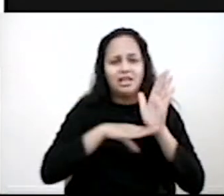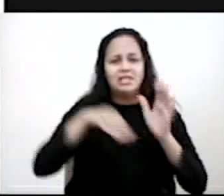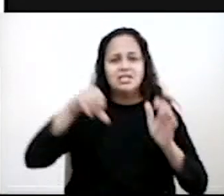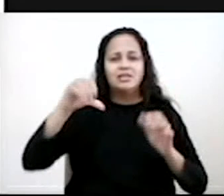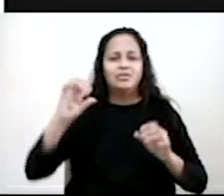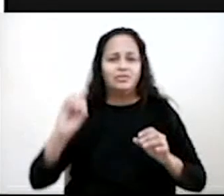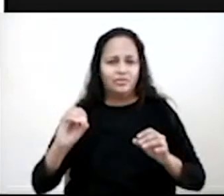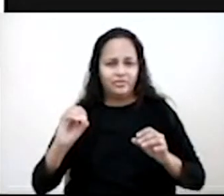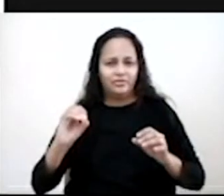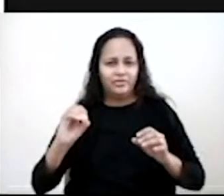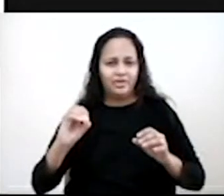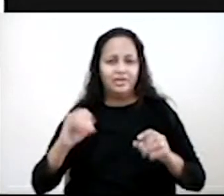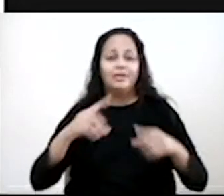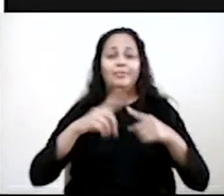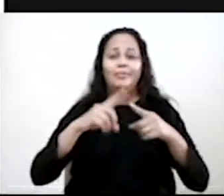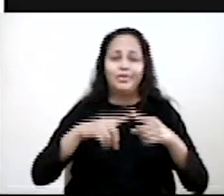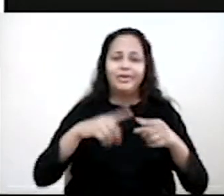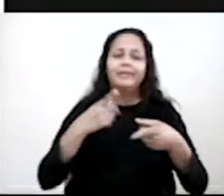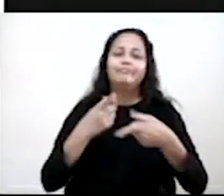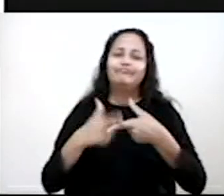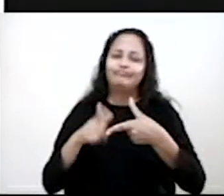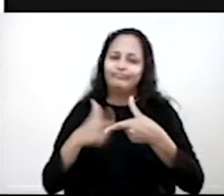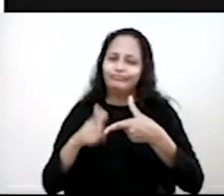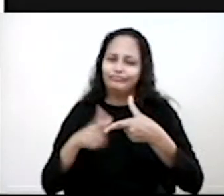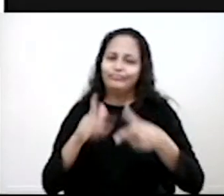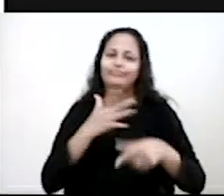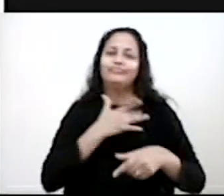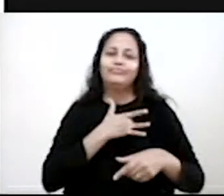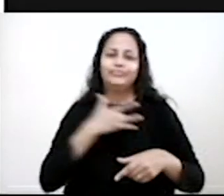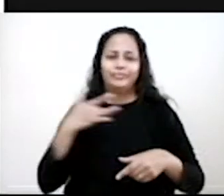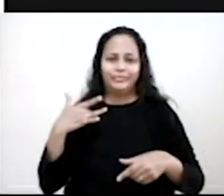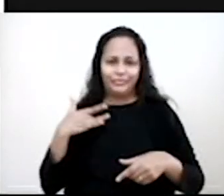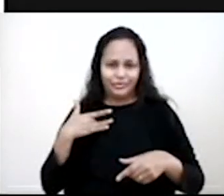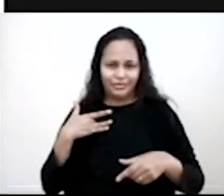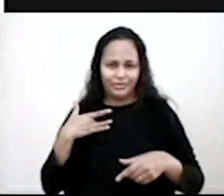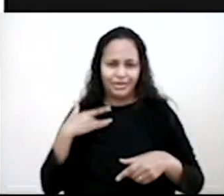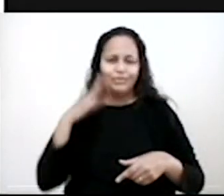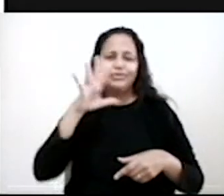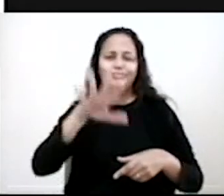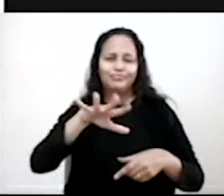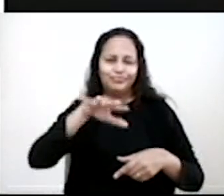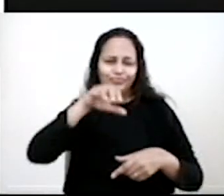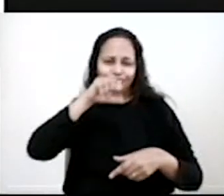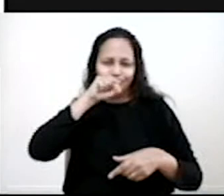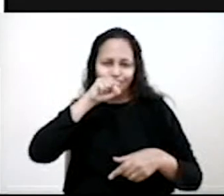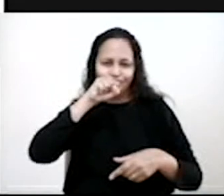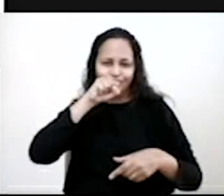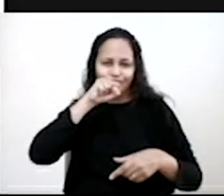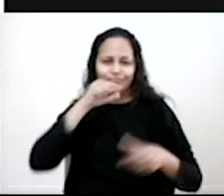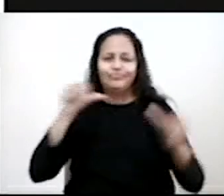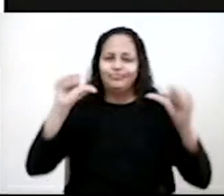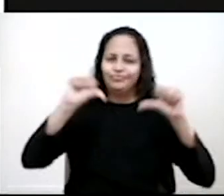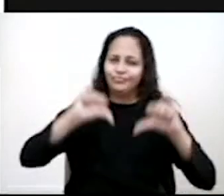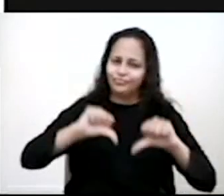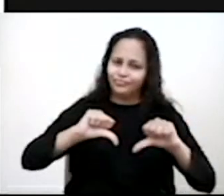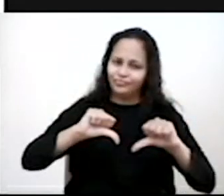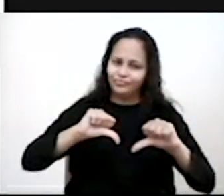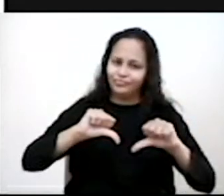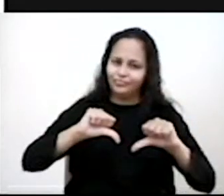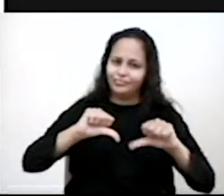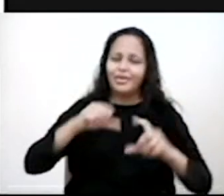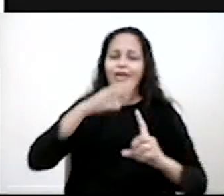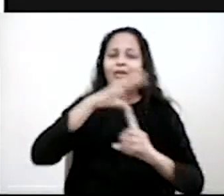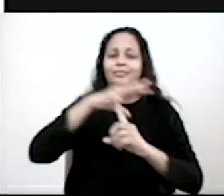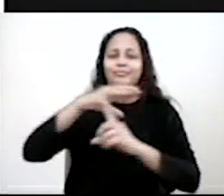problemas na coluna, bursite por pegar peso, pode, em oficina mecânica, respirar substâncias tóxicas, pode,